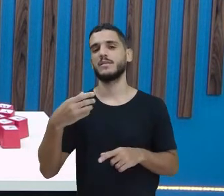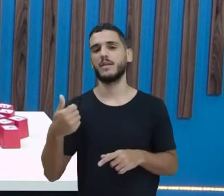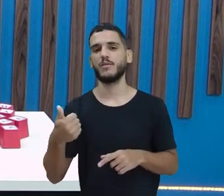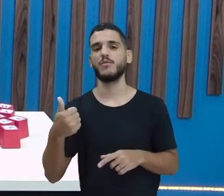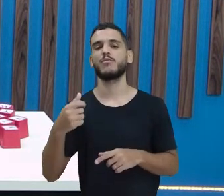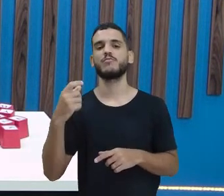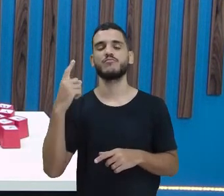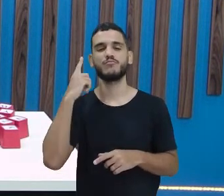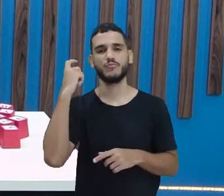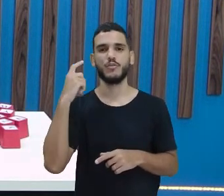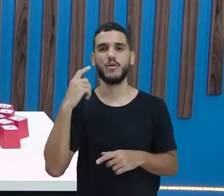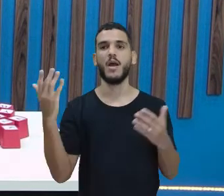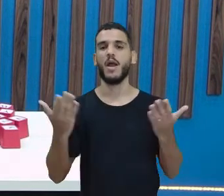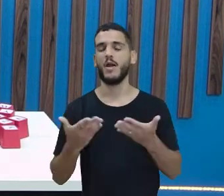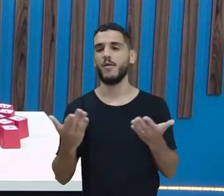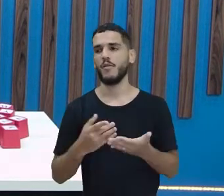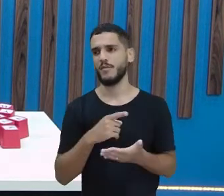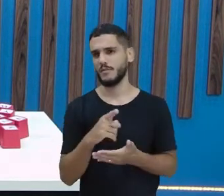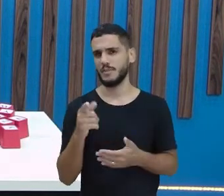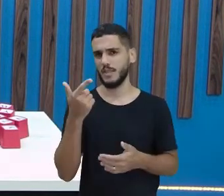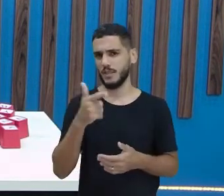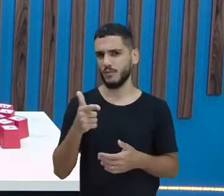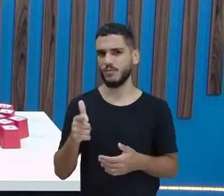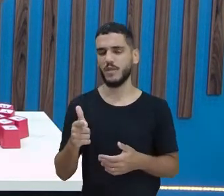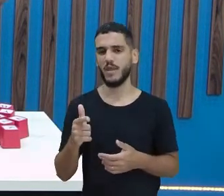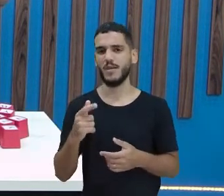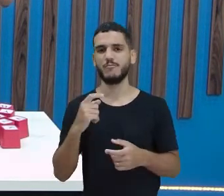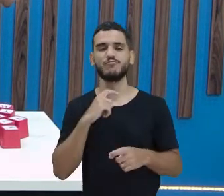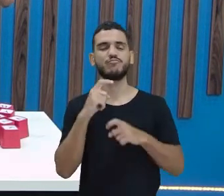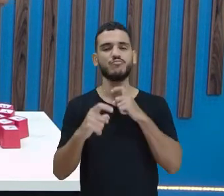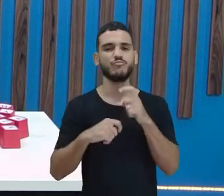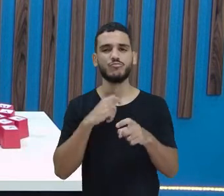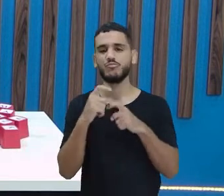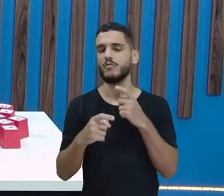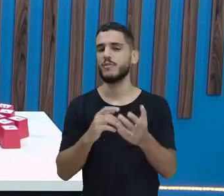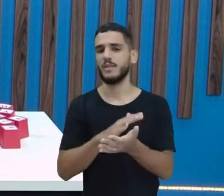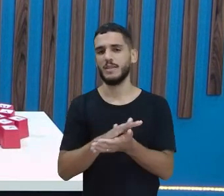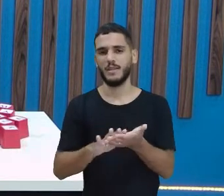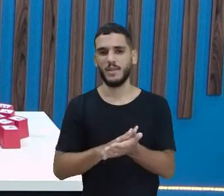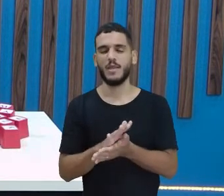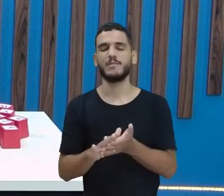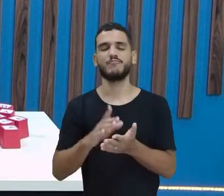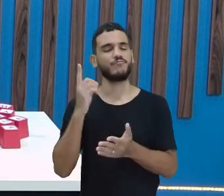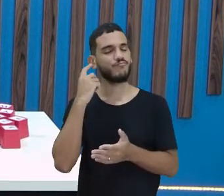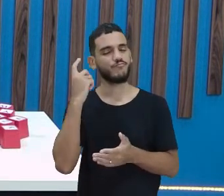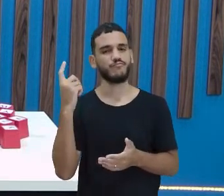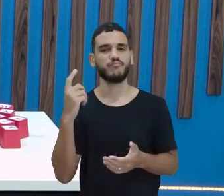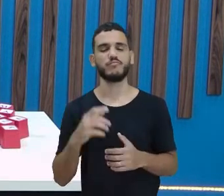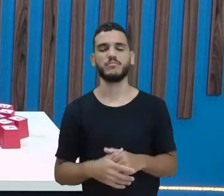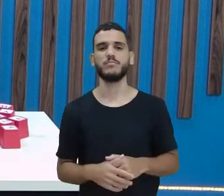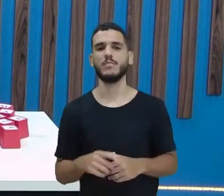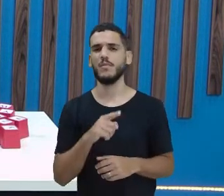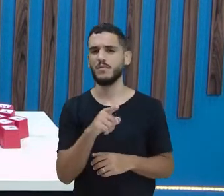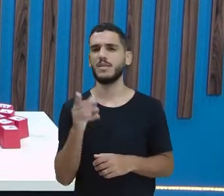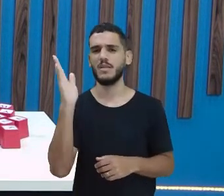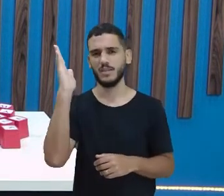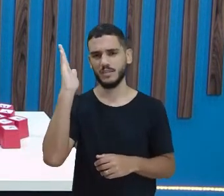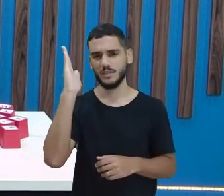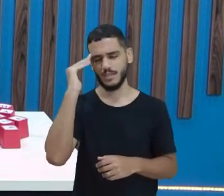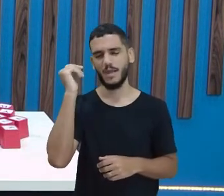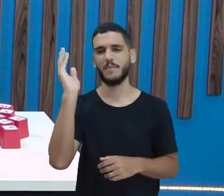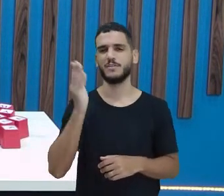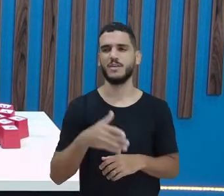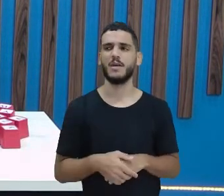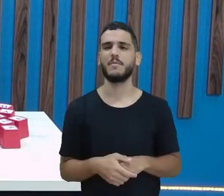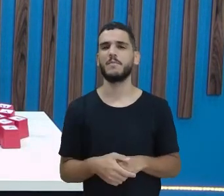a partir de agora você não vai ter mais dúvida na hora de ouvir o som, tá? Você já vai saber. Ah,